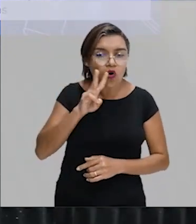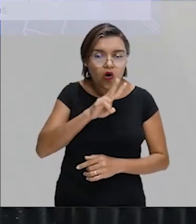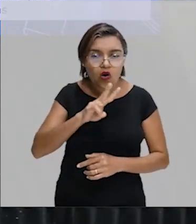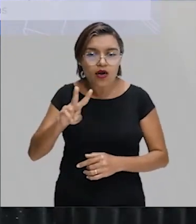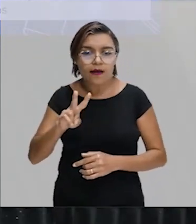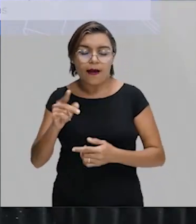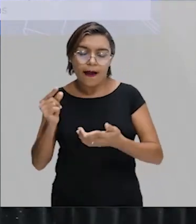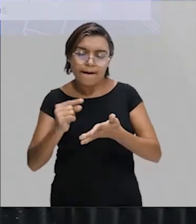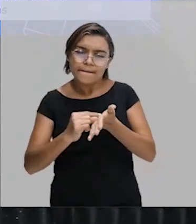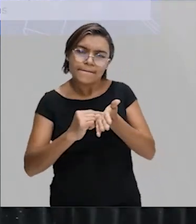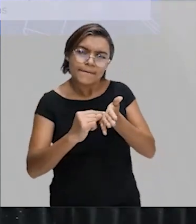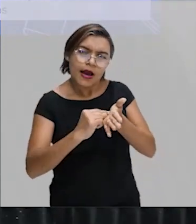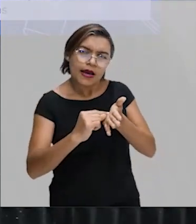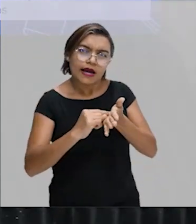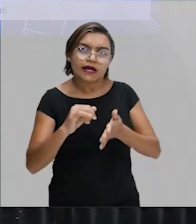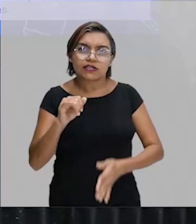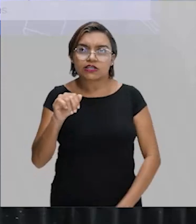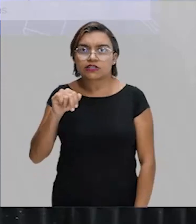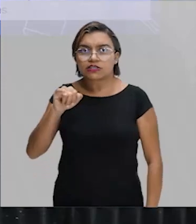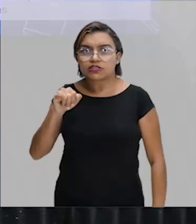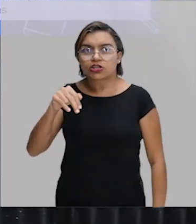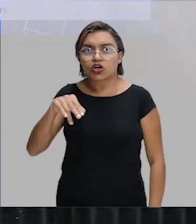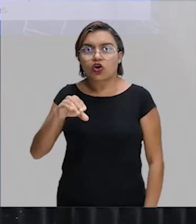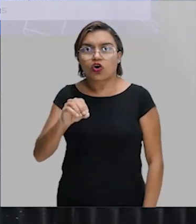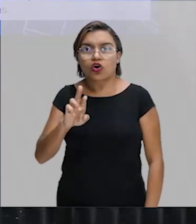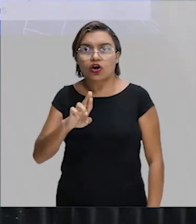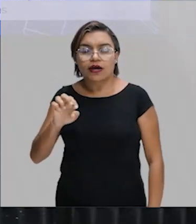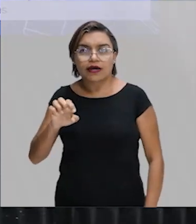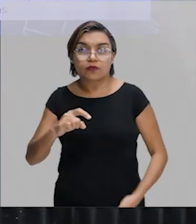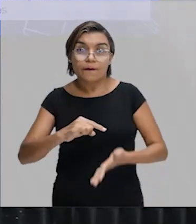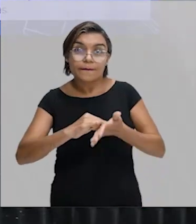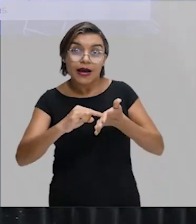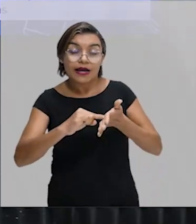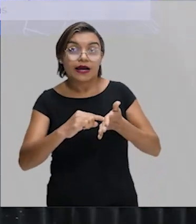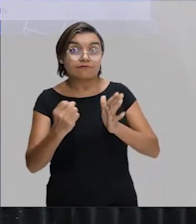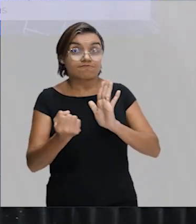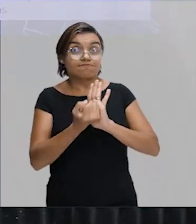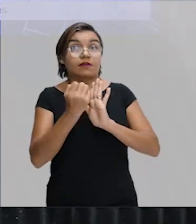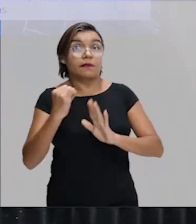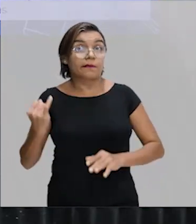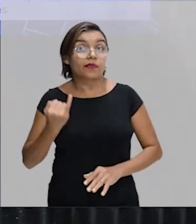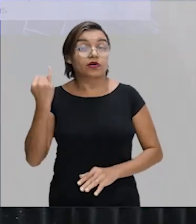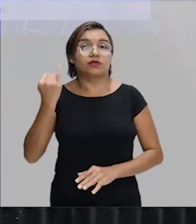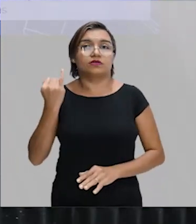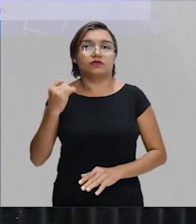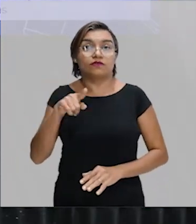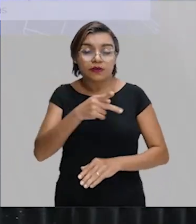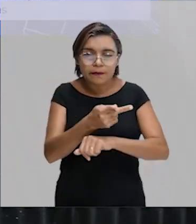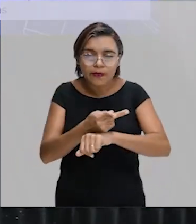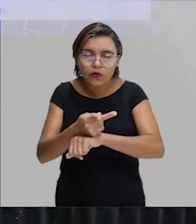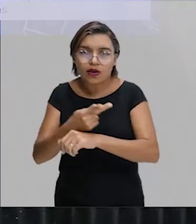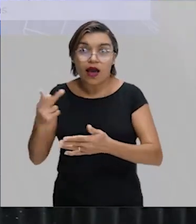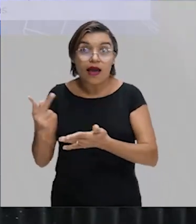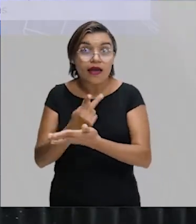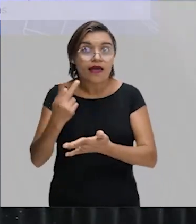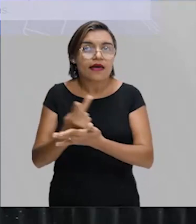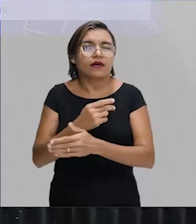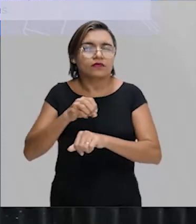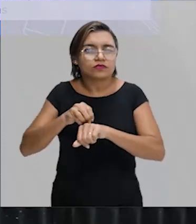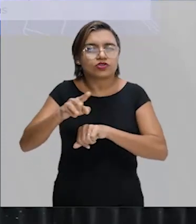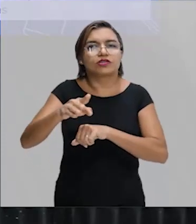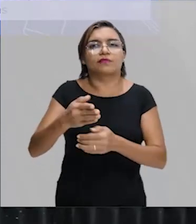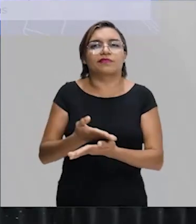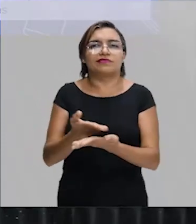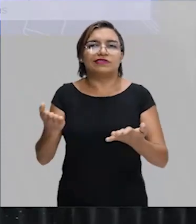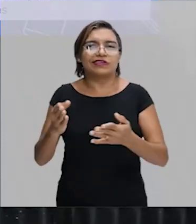questão, você vai ver o termo incorreto grifado. E isso te ajuda sempre a lembrar que você está procurando o erro. Belezinha? Dicasinha importante.